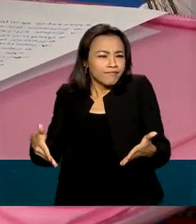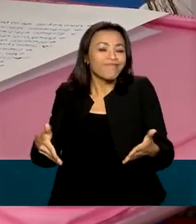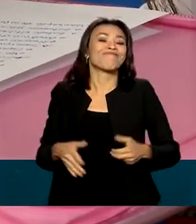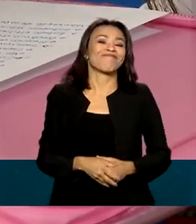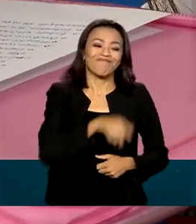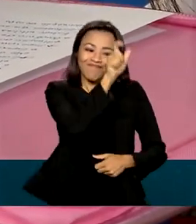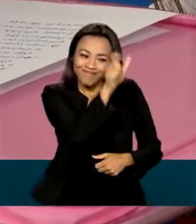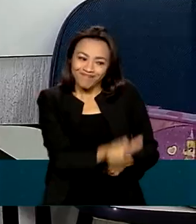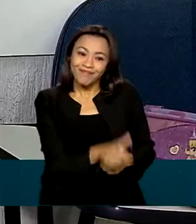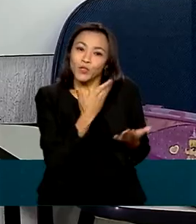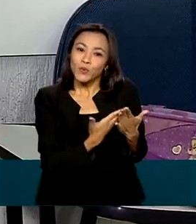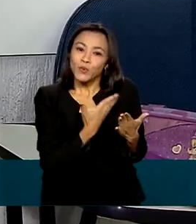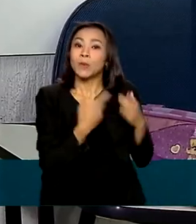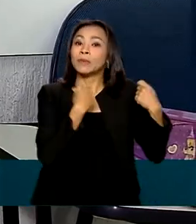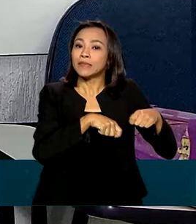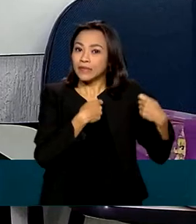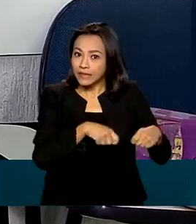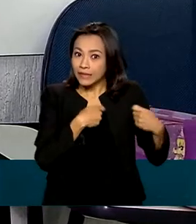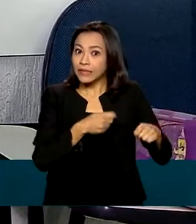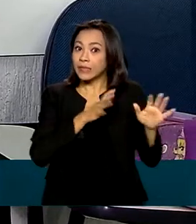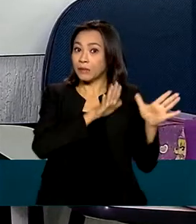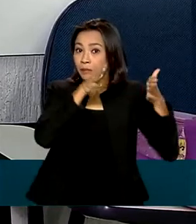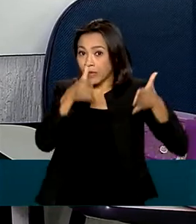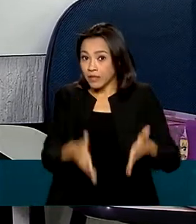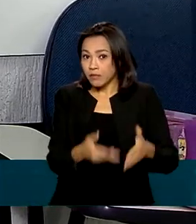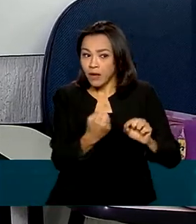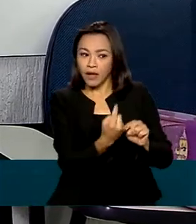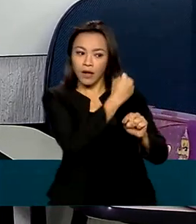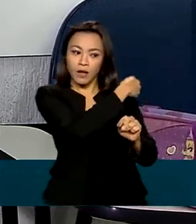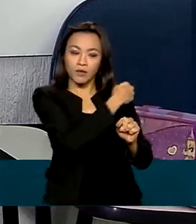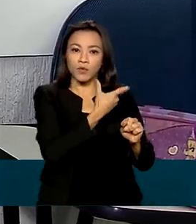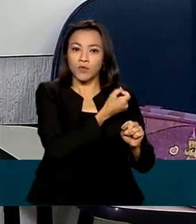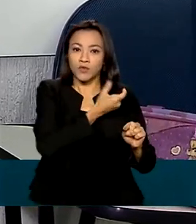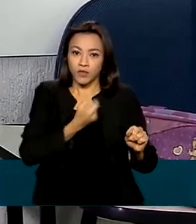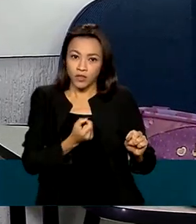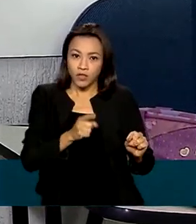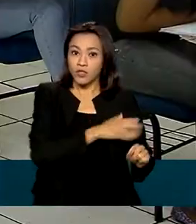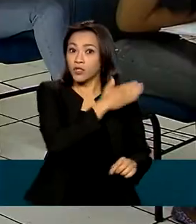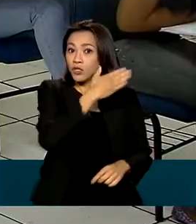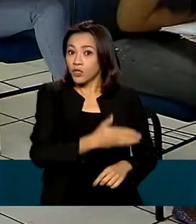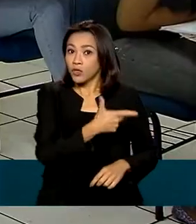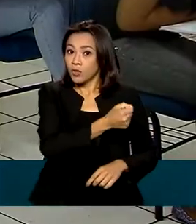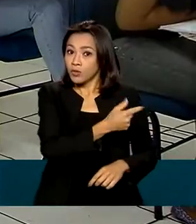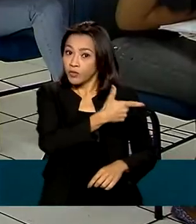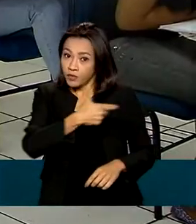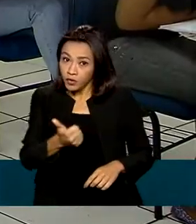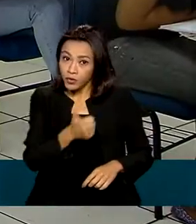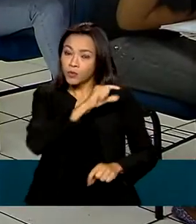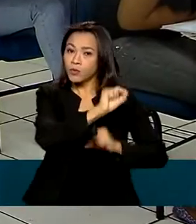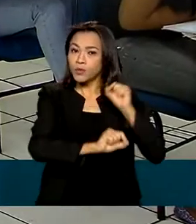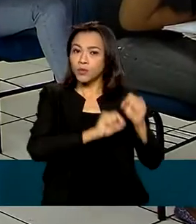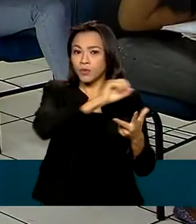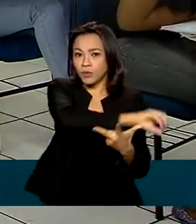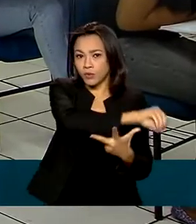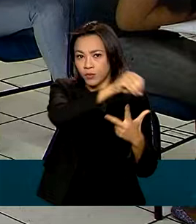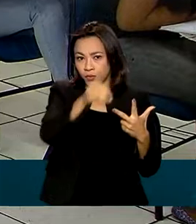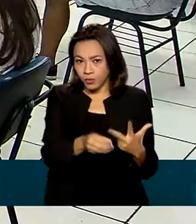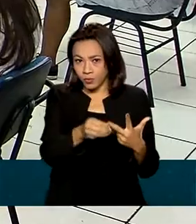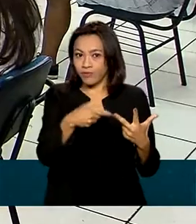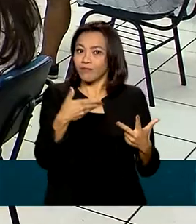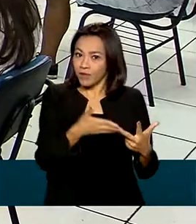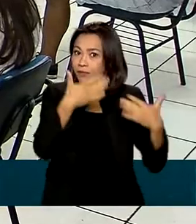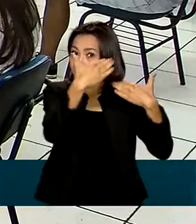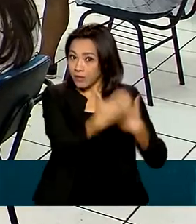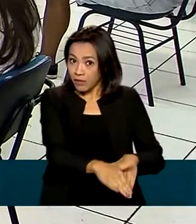o estudante deve ter participado da edição de 2020 ou de 2021 do Exame Nacional do Ensino Médio, Enem,